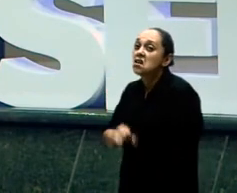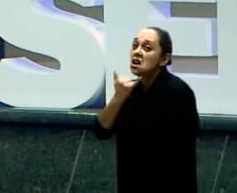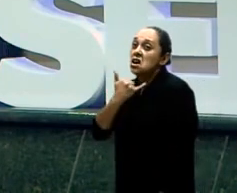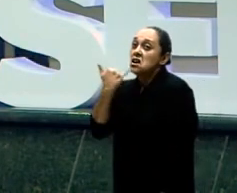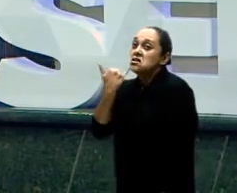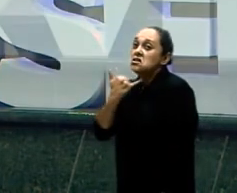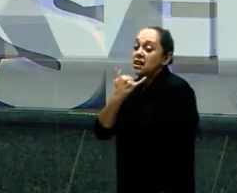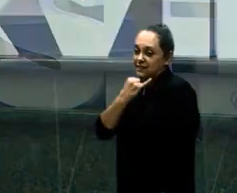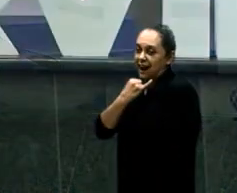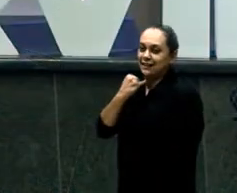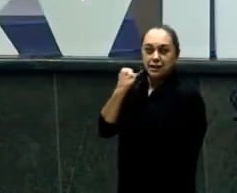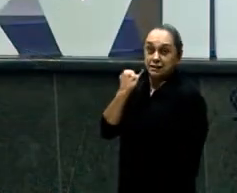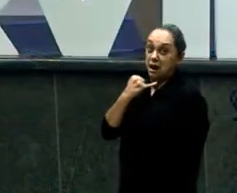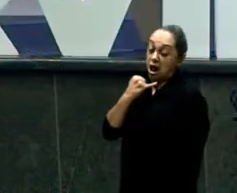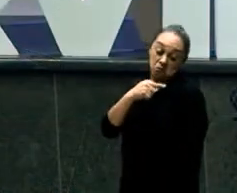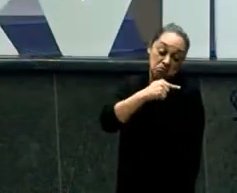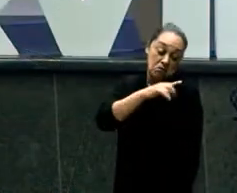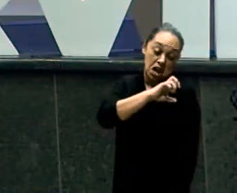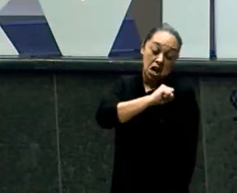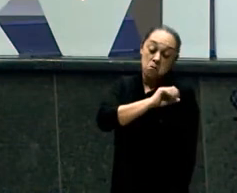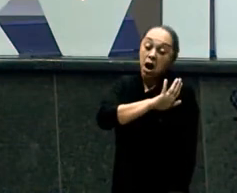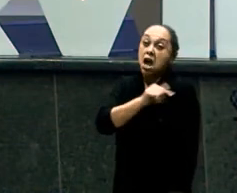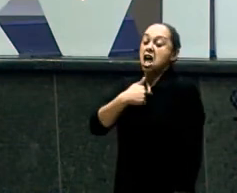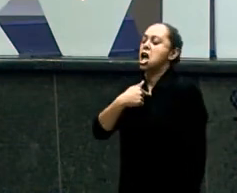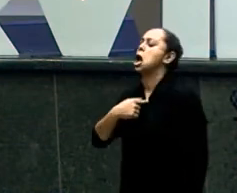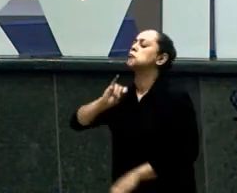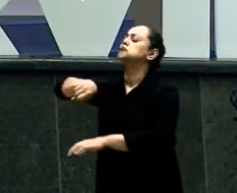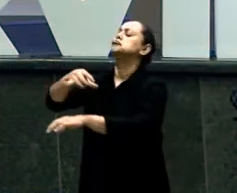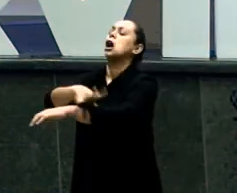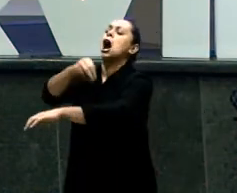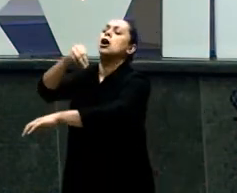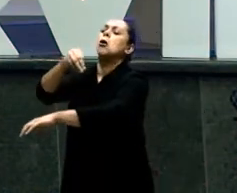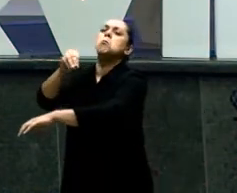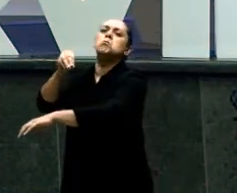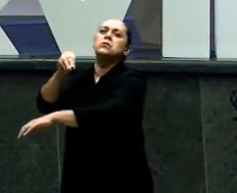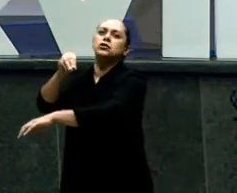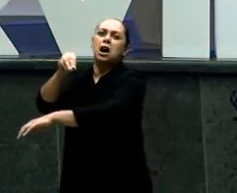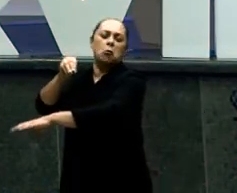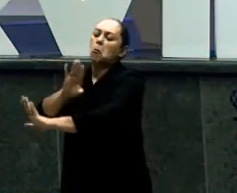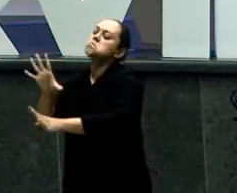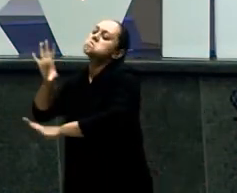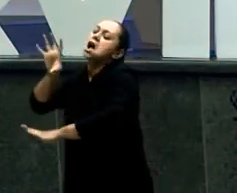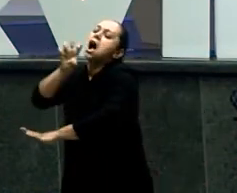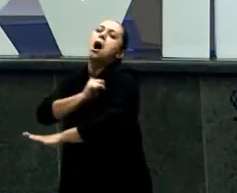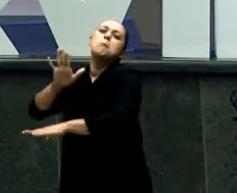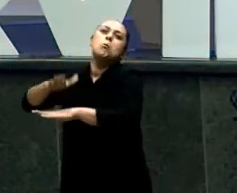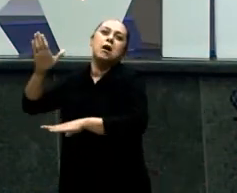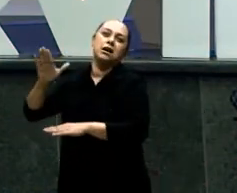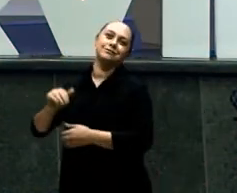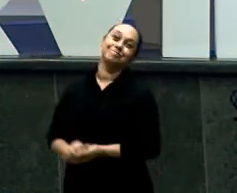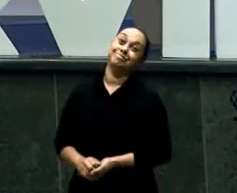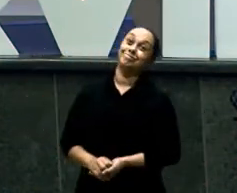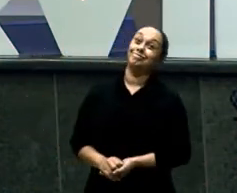Dessas mães Amor materno Ela diz Vem aqui meu filho Jacó Eu te amo A mamãe ama você Fica triste não